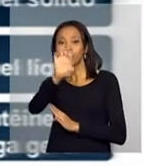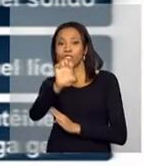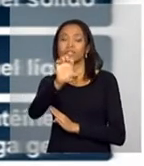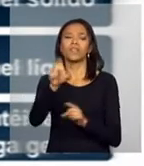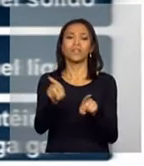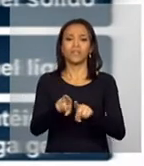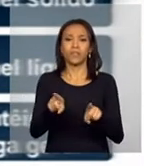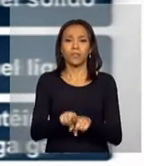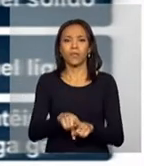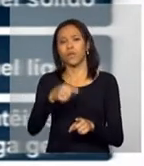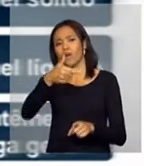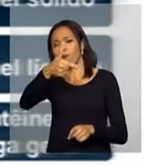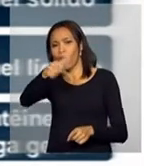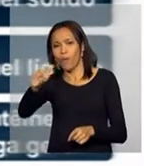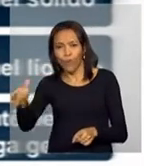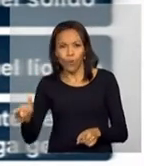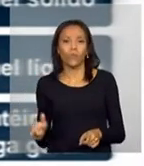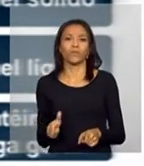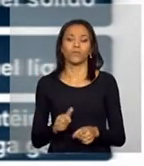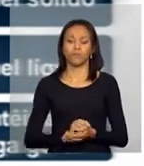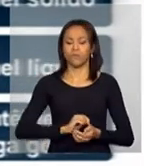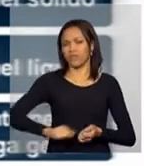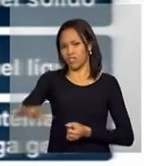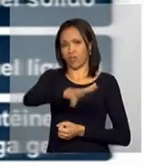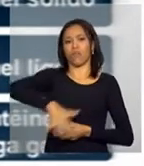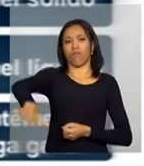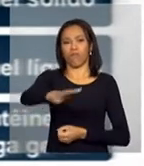toneladas por ano de contêineres e carga geral.